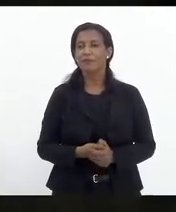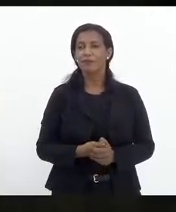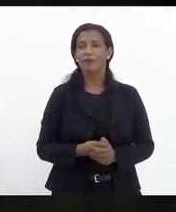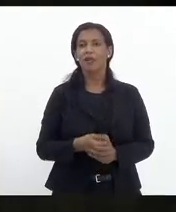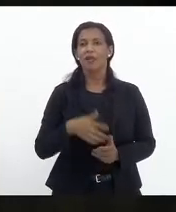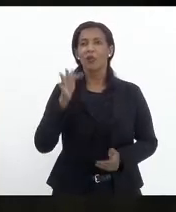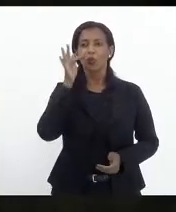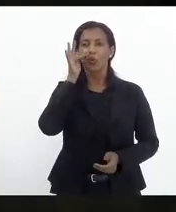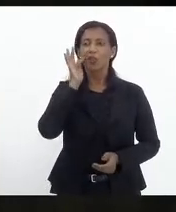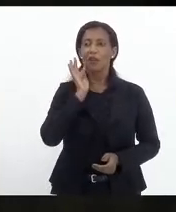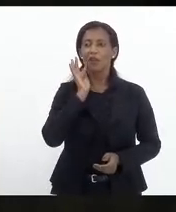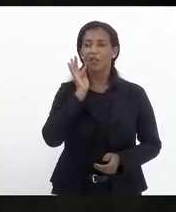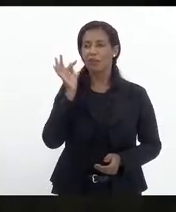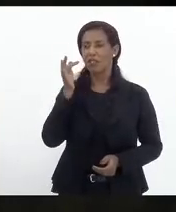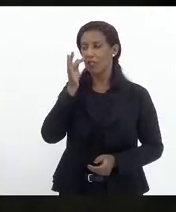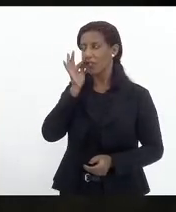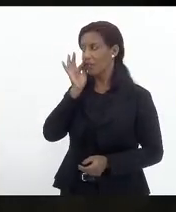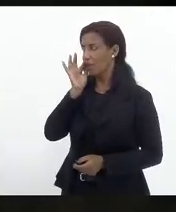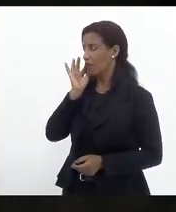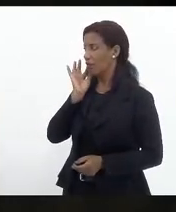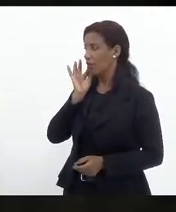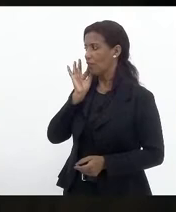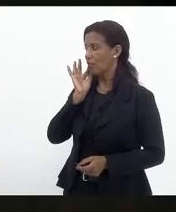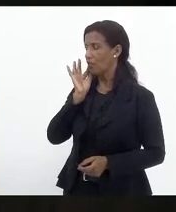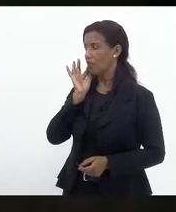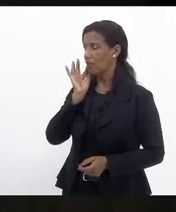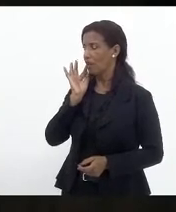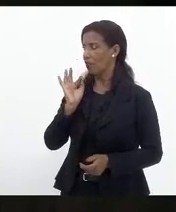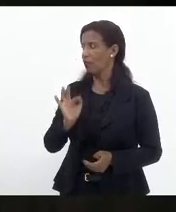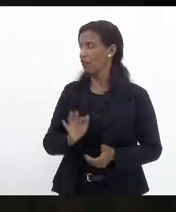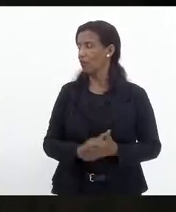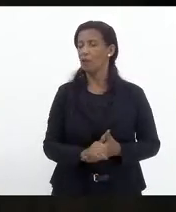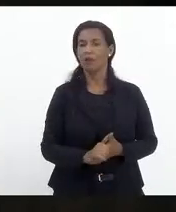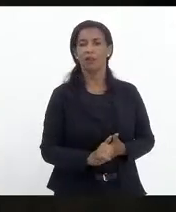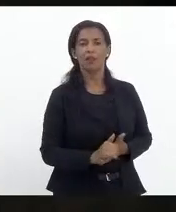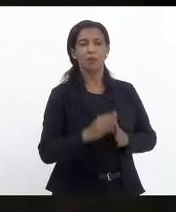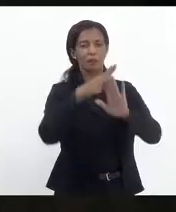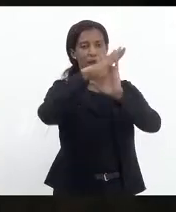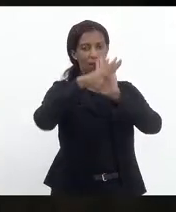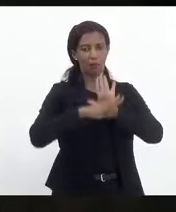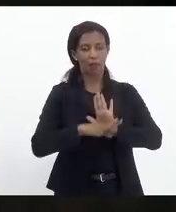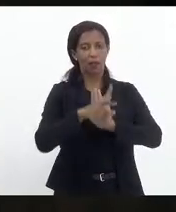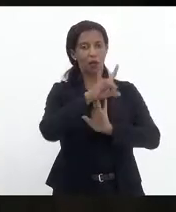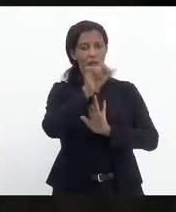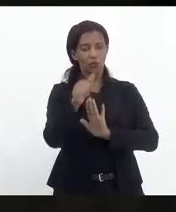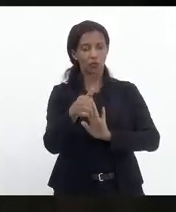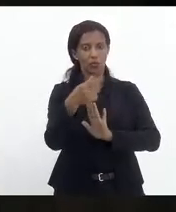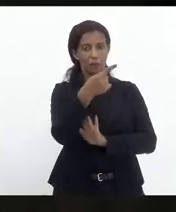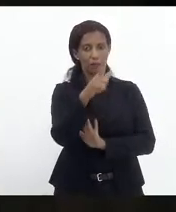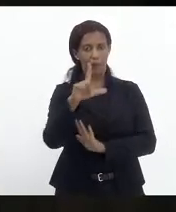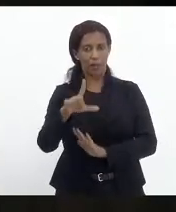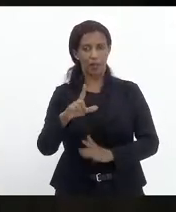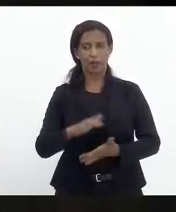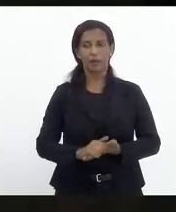Deputado Flávio Serafim Os senhores que aprovam nesse que não estão aprovada. Requer inclusão na ordem do dia do projeto de lei número